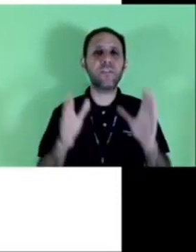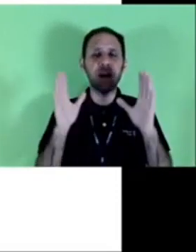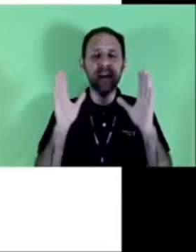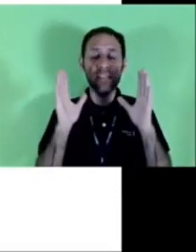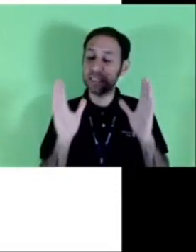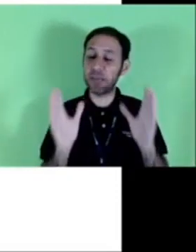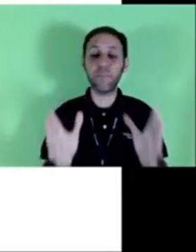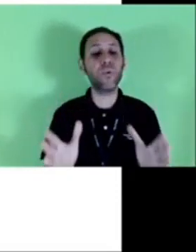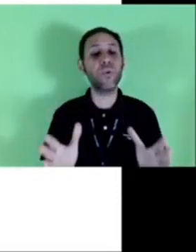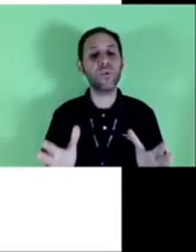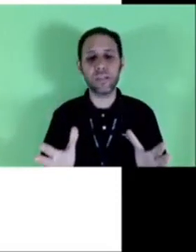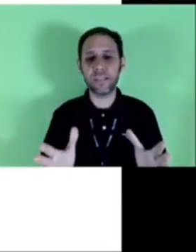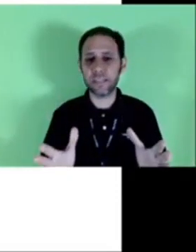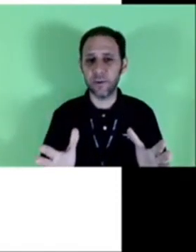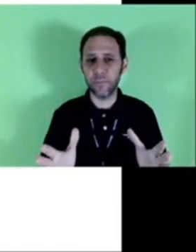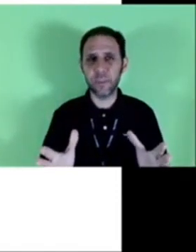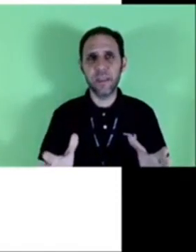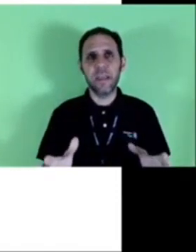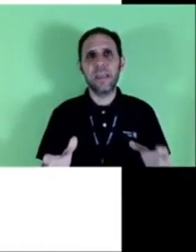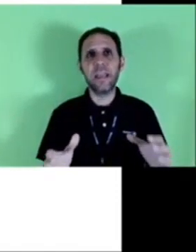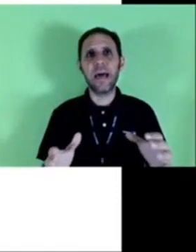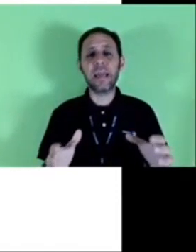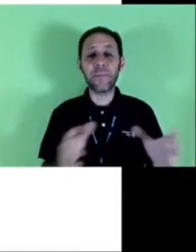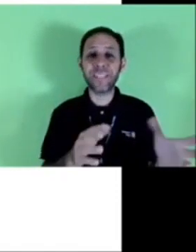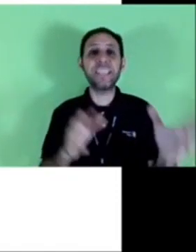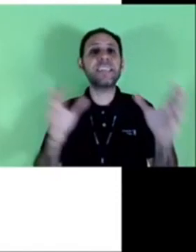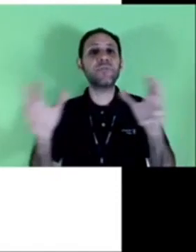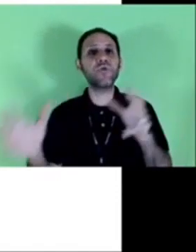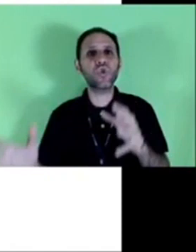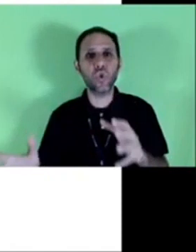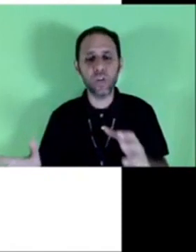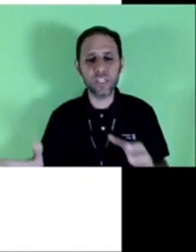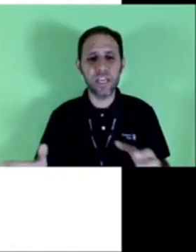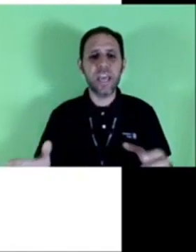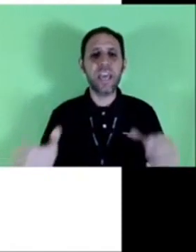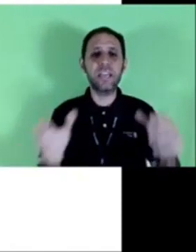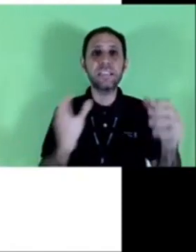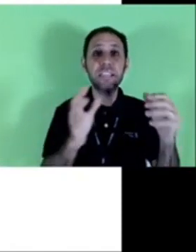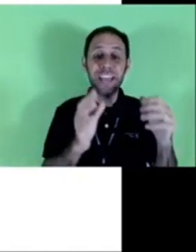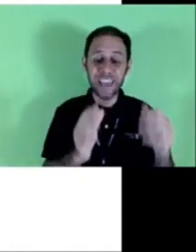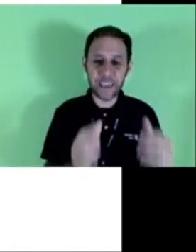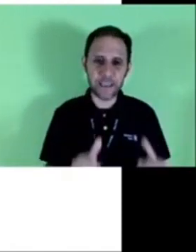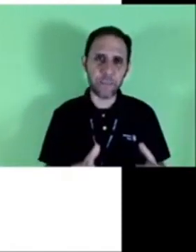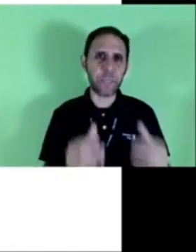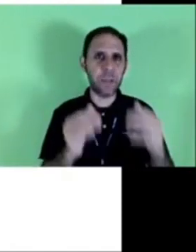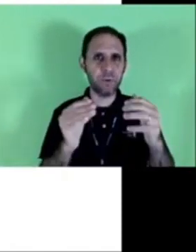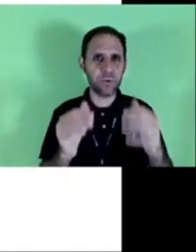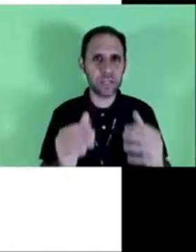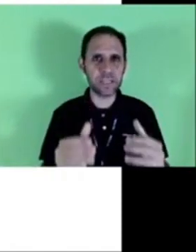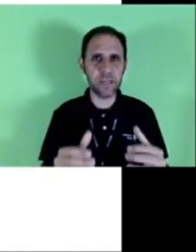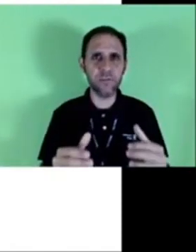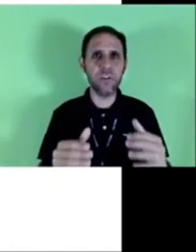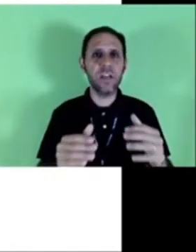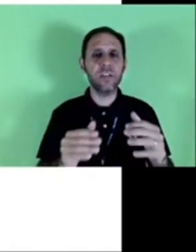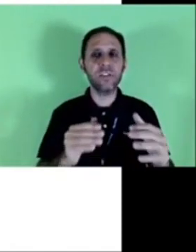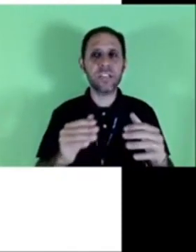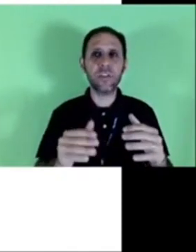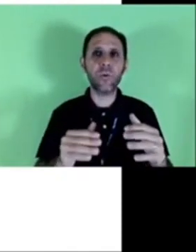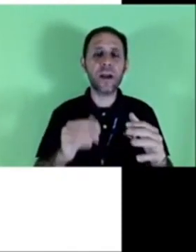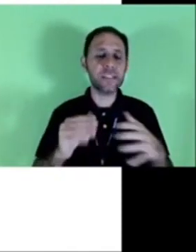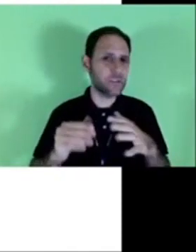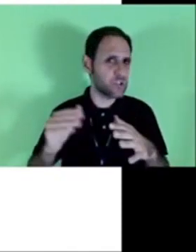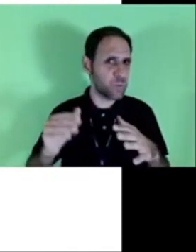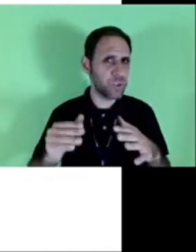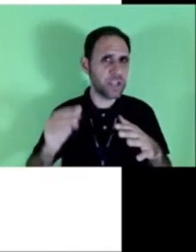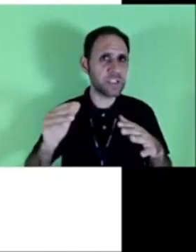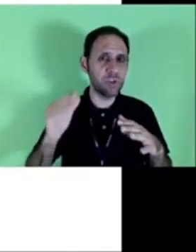tabelonato faz essa procuração. E lá na presença dos dois, eles leem a procuração dizendo